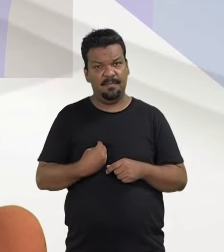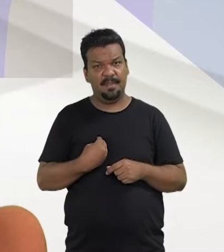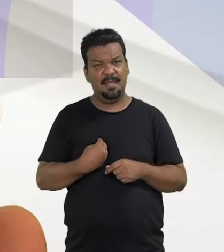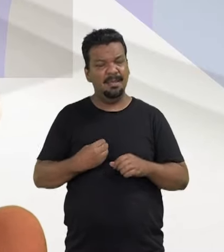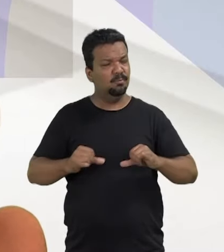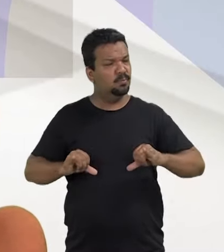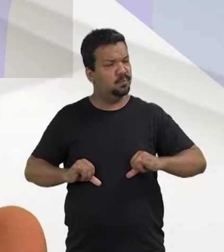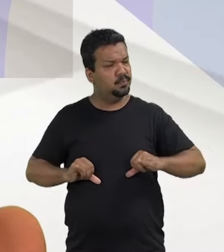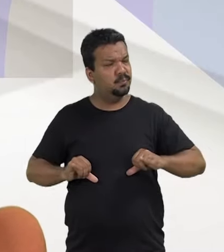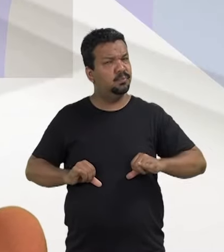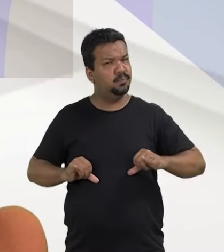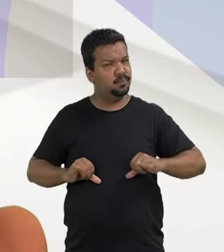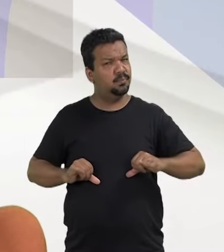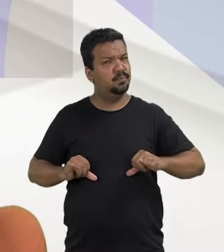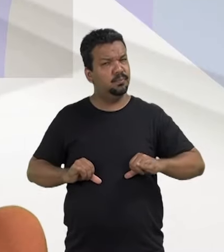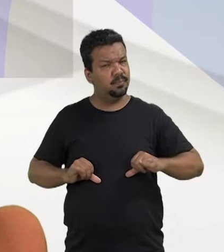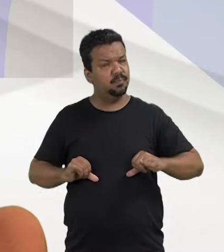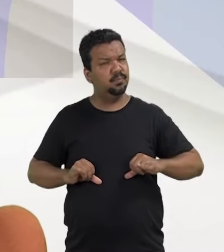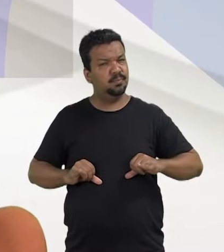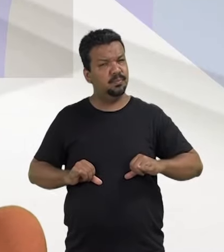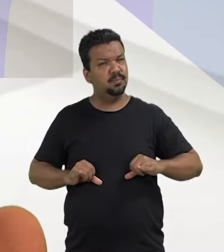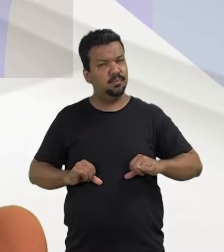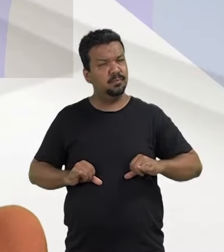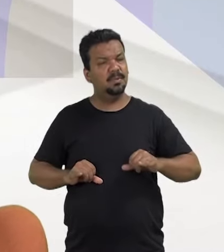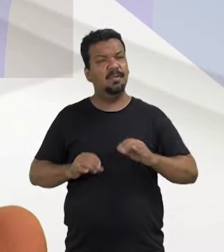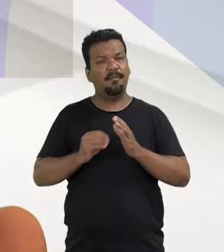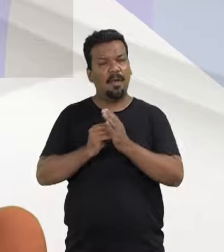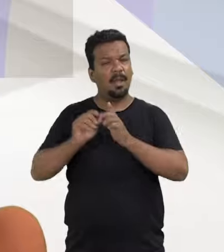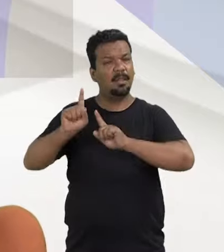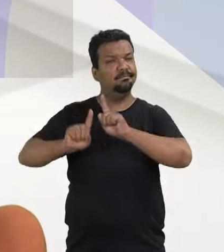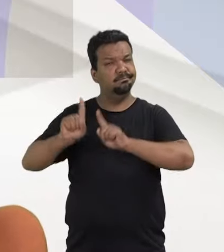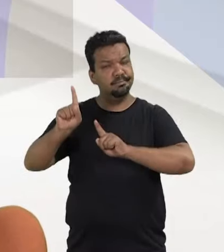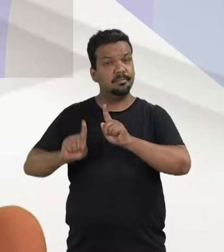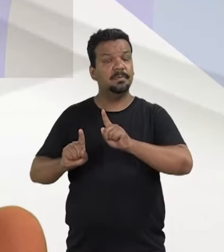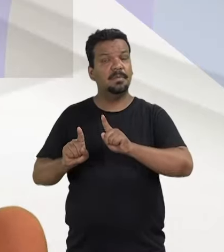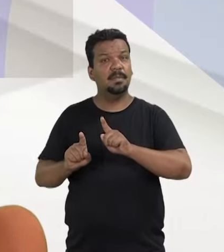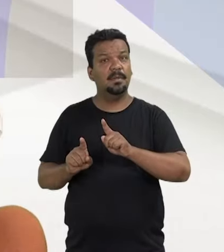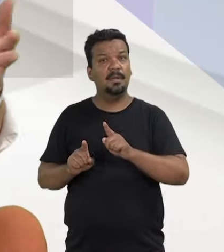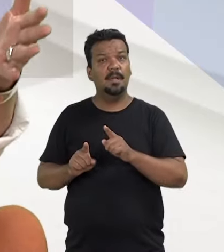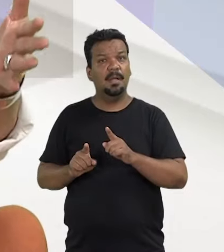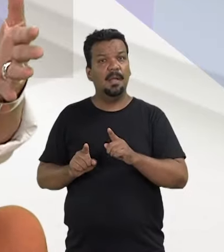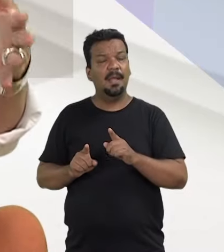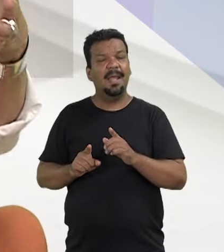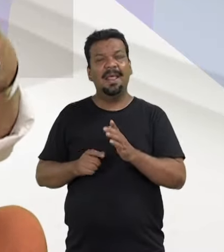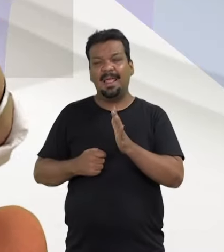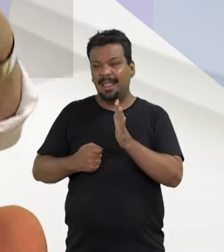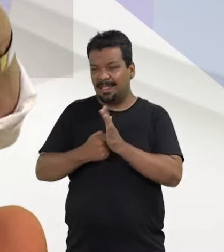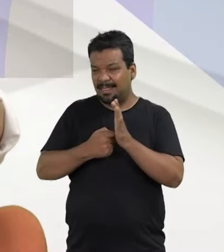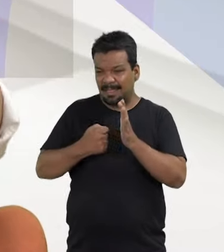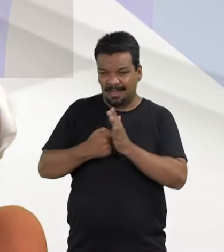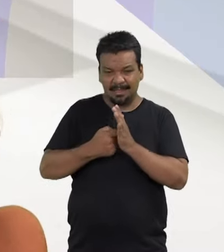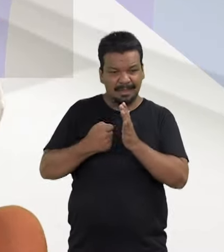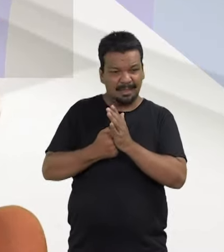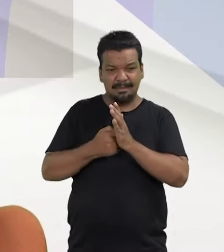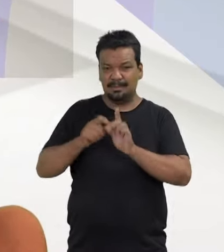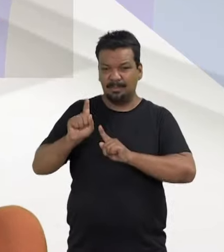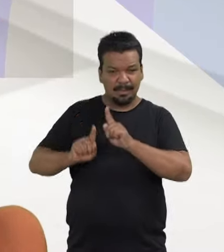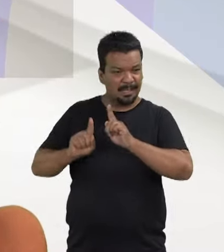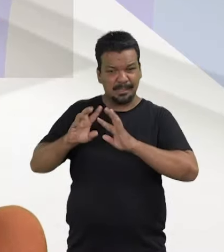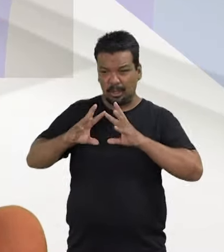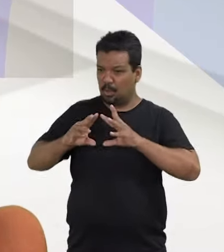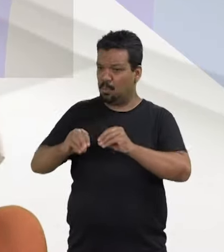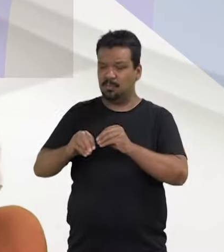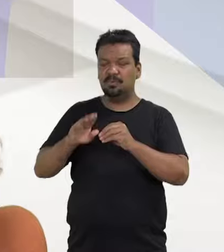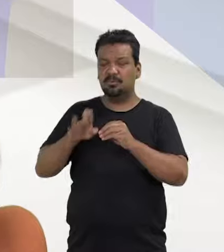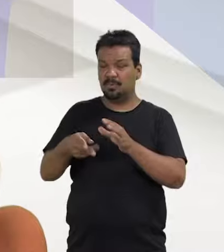uma crise de desdemocratização. Se tenta desdemocratizar